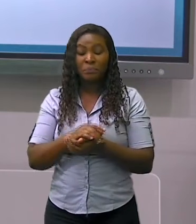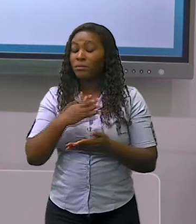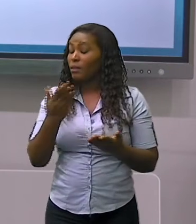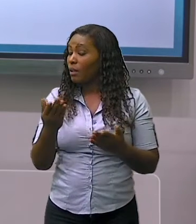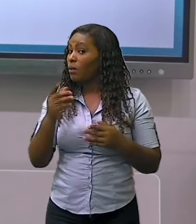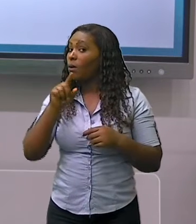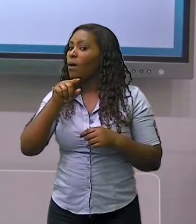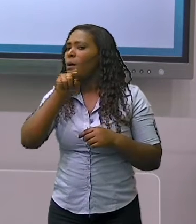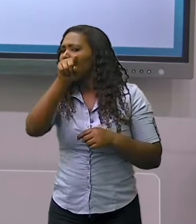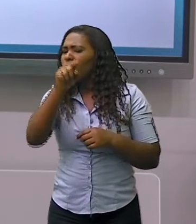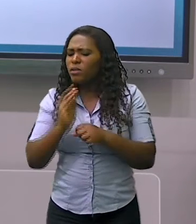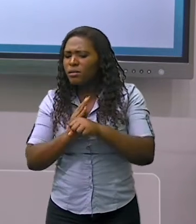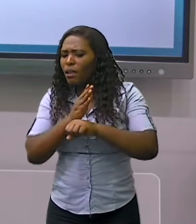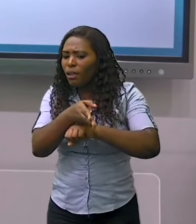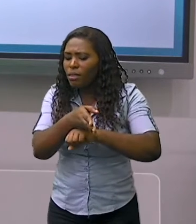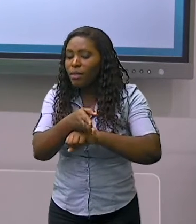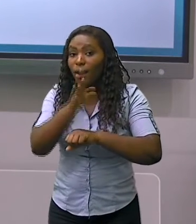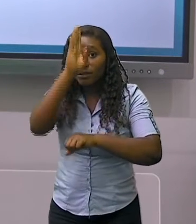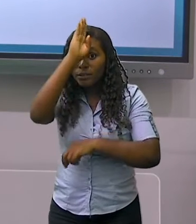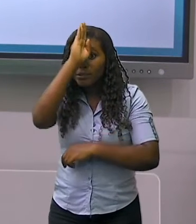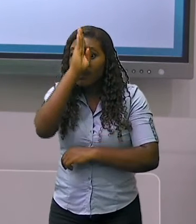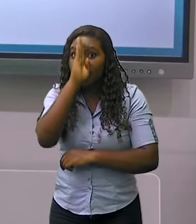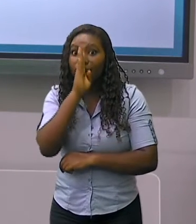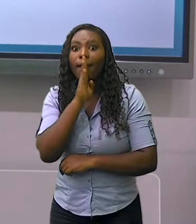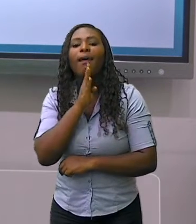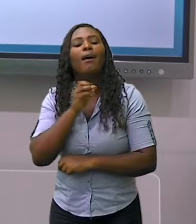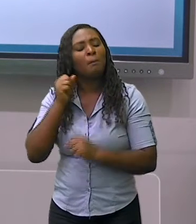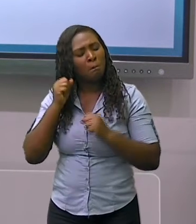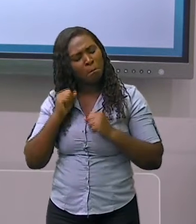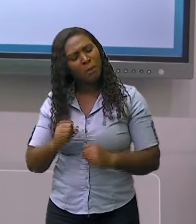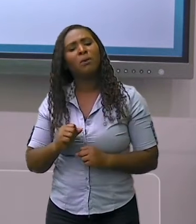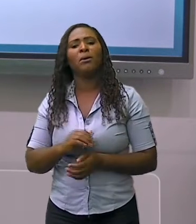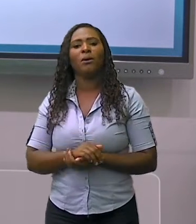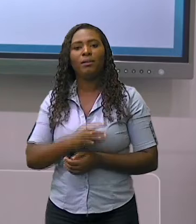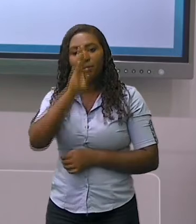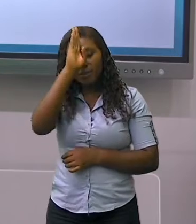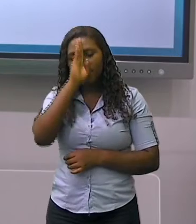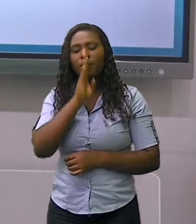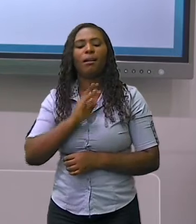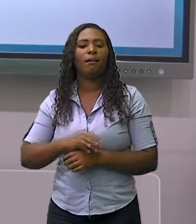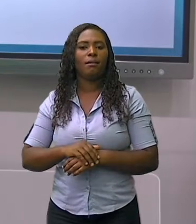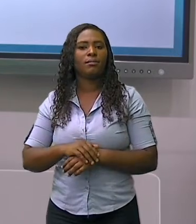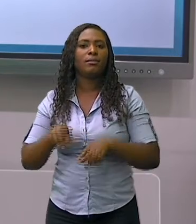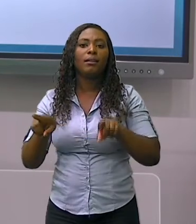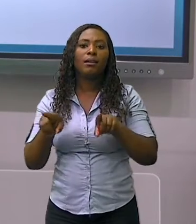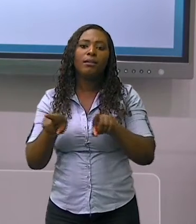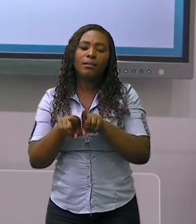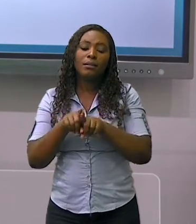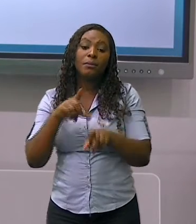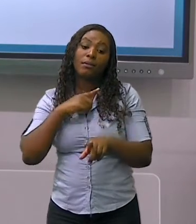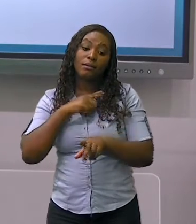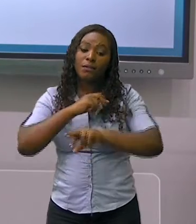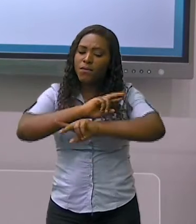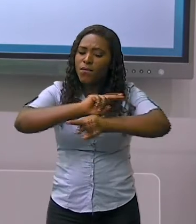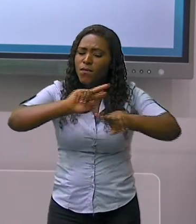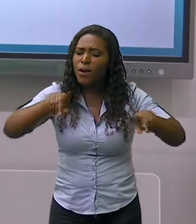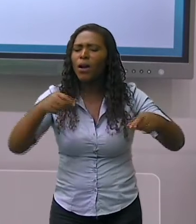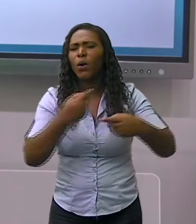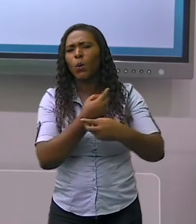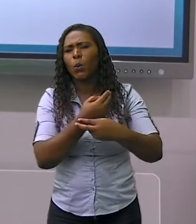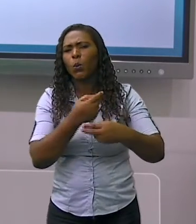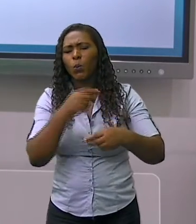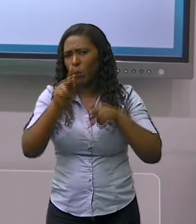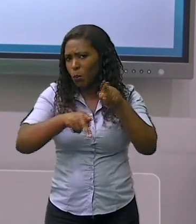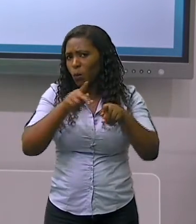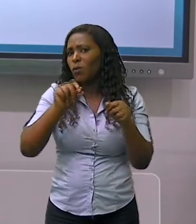gratuita e possui diversos serviços em suas instalações. Mais um exemplo